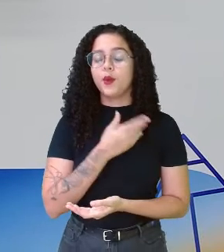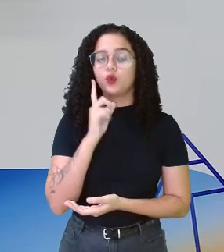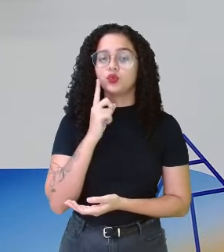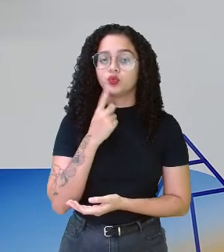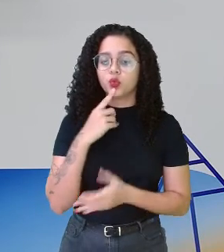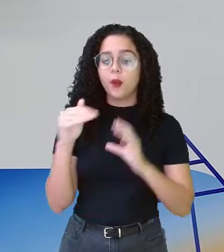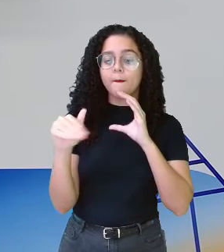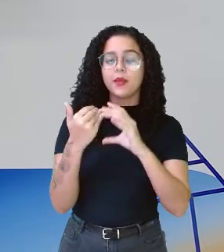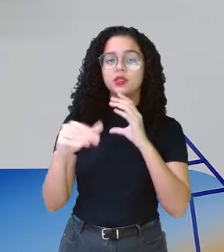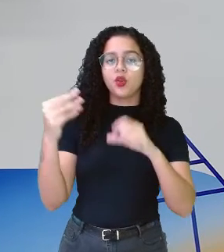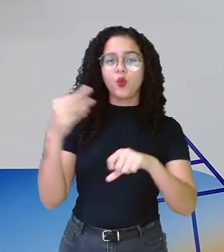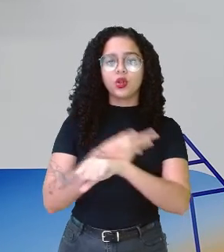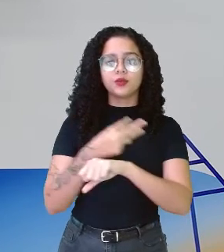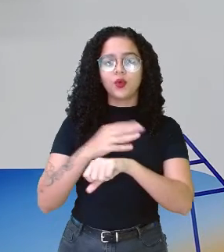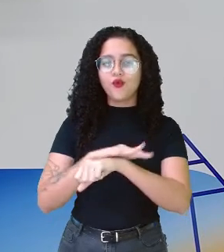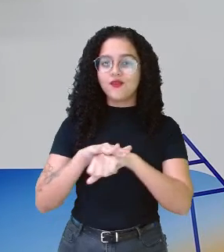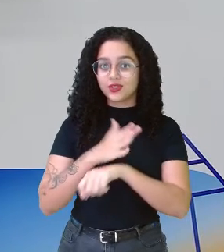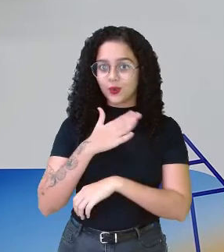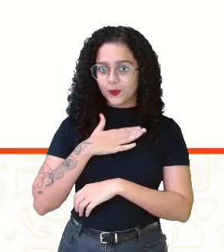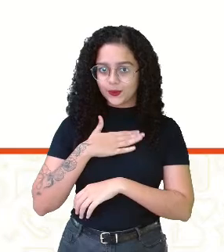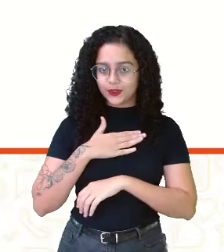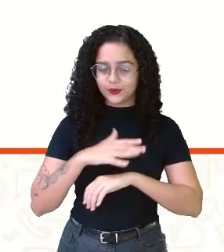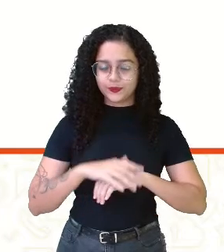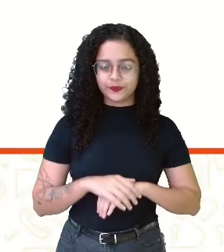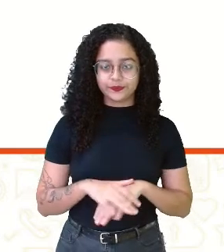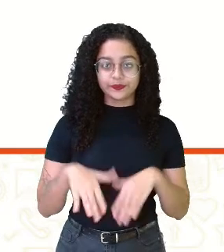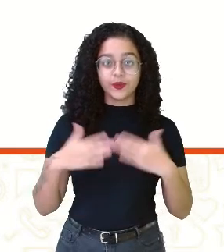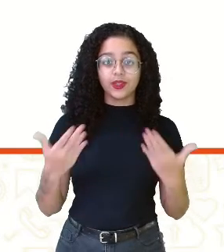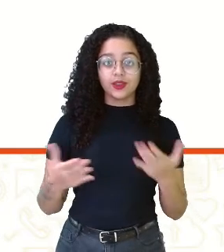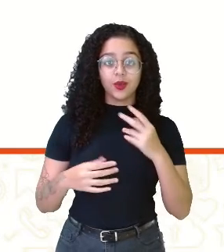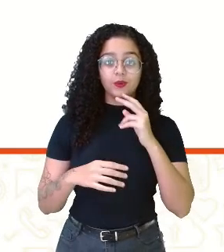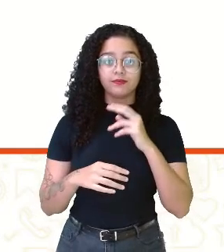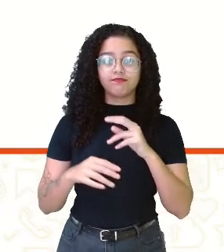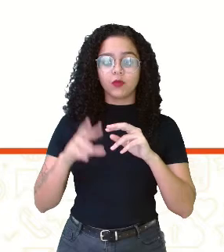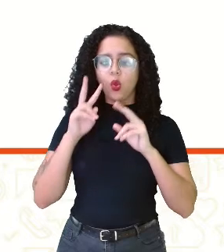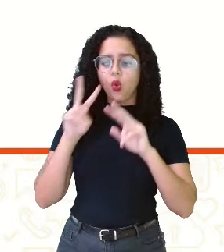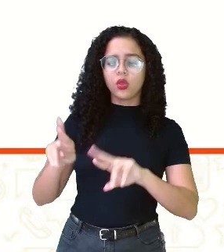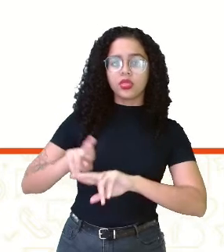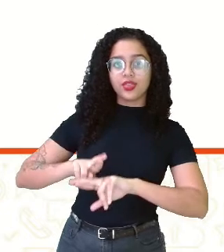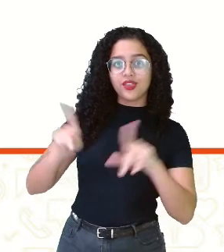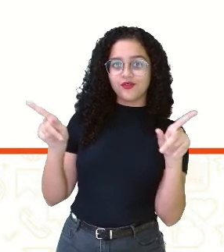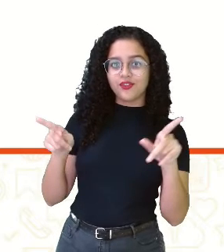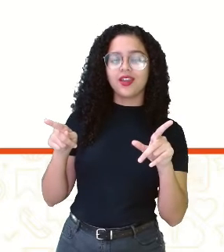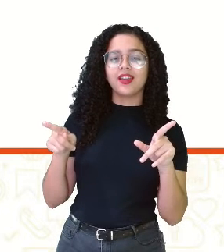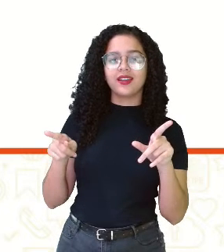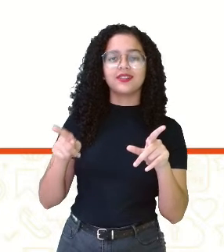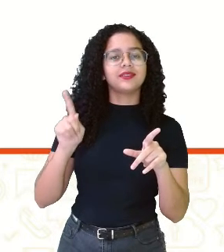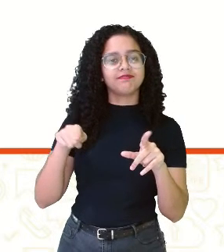numa mensagem de WhatsApp, conversava comigo. Então, esse olhar diferenciado nessa produção é para que o professor